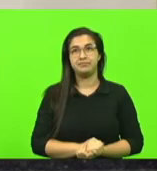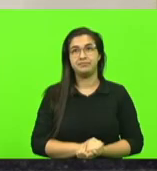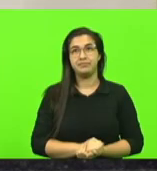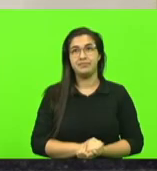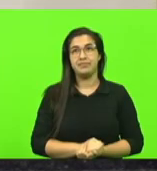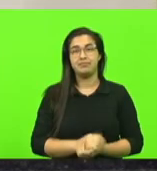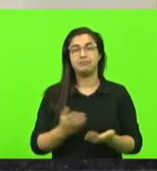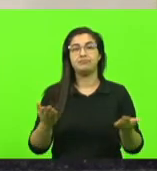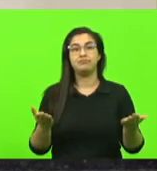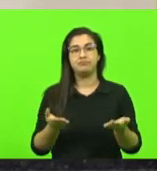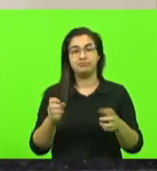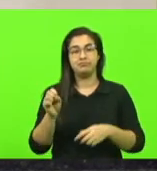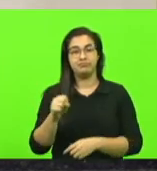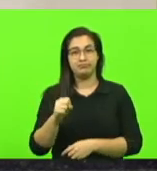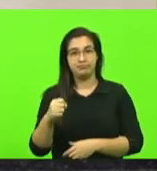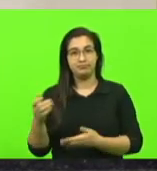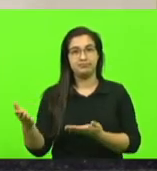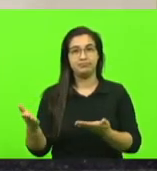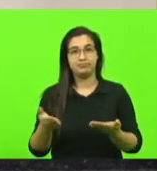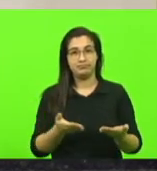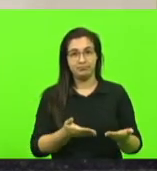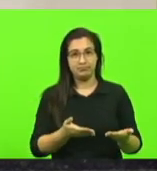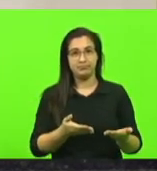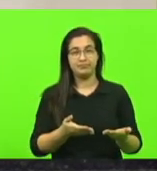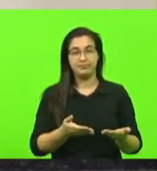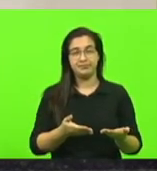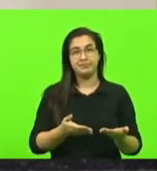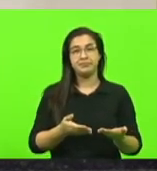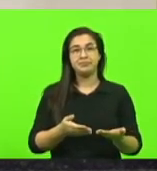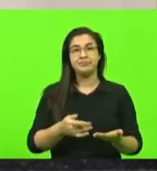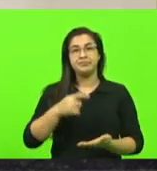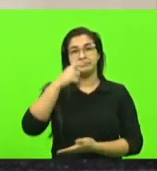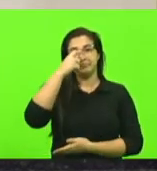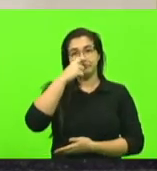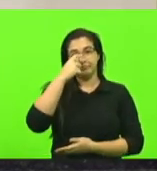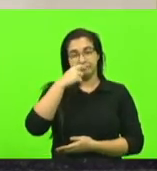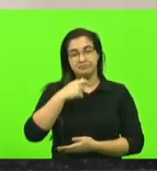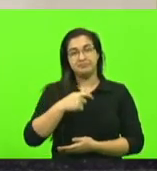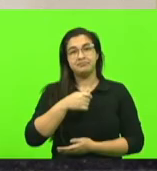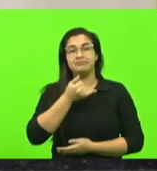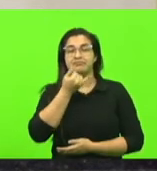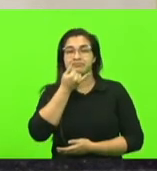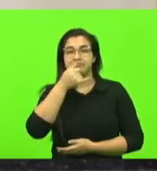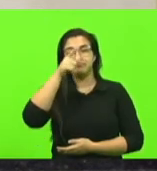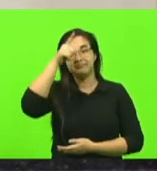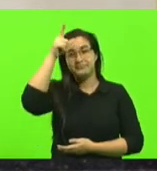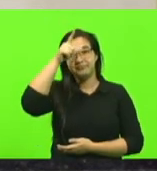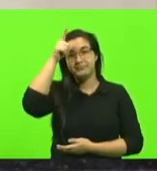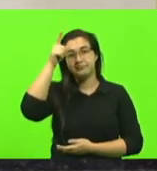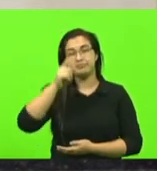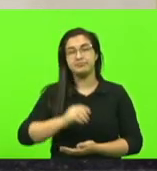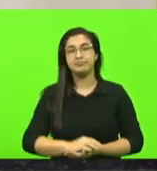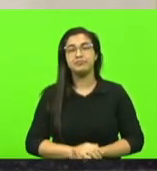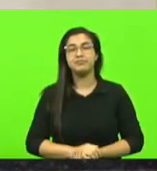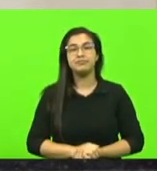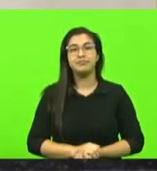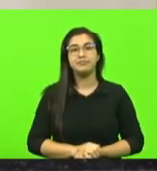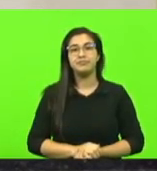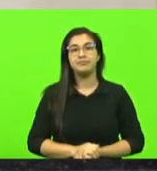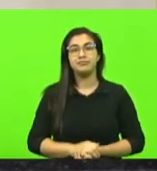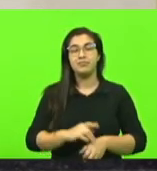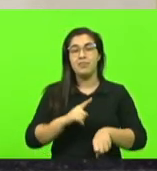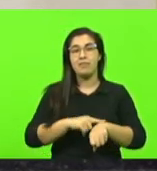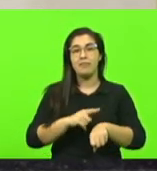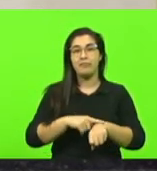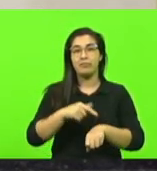colega Maurício Kudilak e mais uma vez desculpa Sargento Lima e Vossa Excelência terá 7